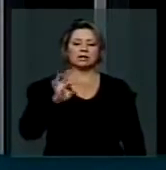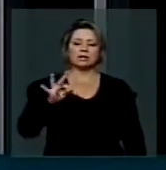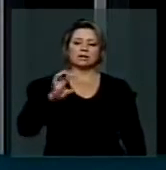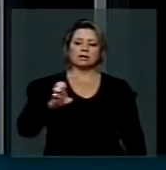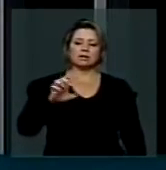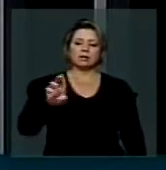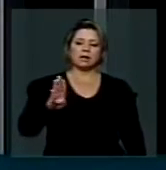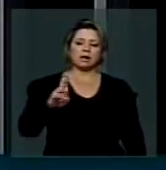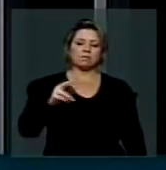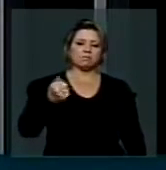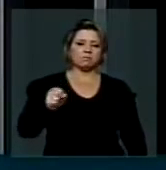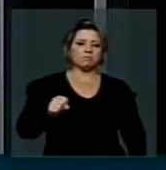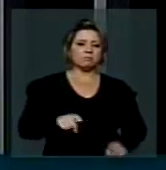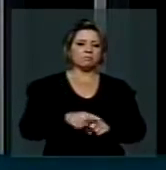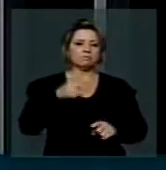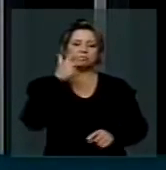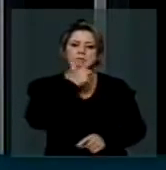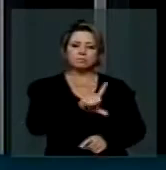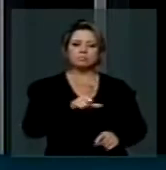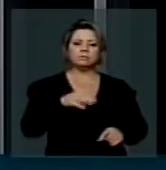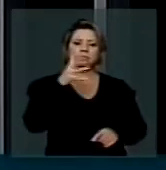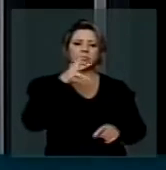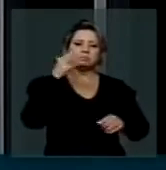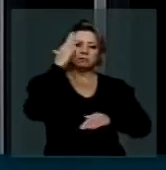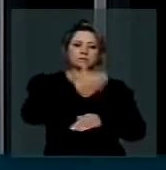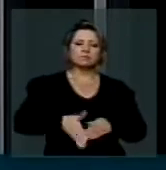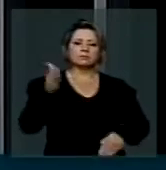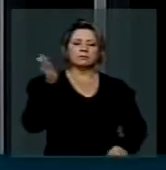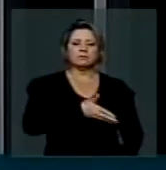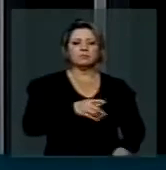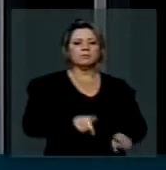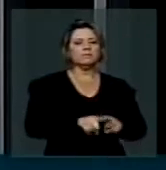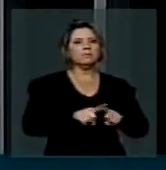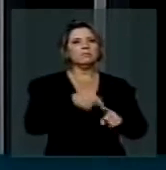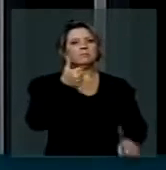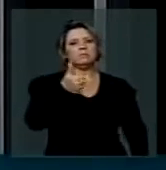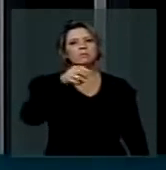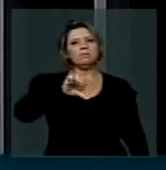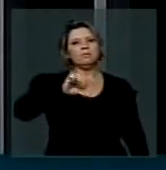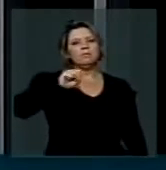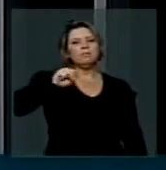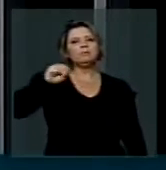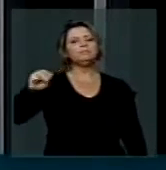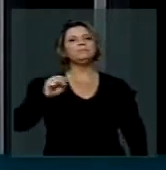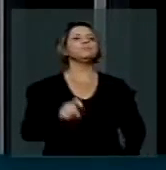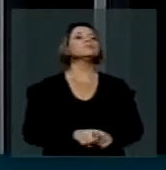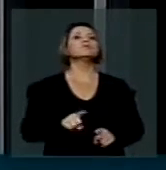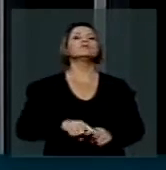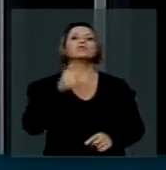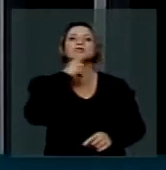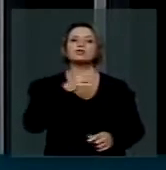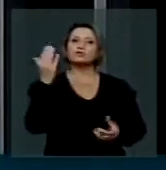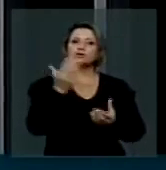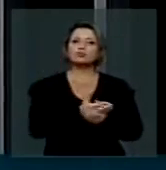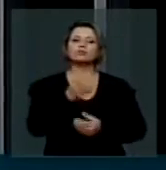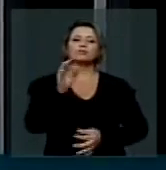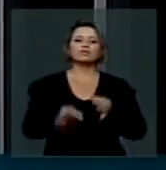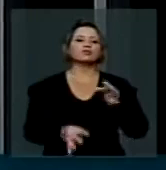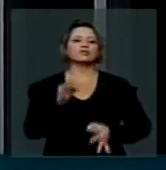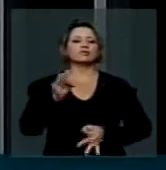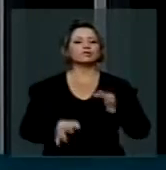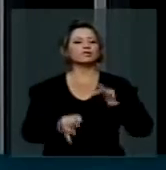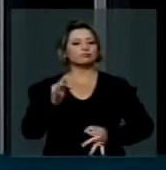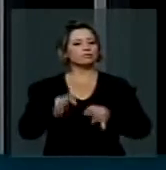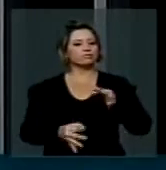IPI o cancelamento da patente. Em 1988, Araújo entra na Justiça e o